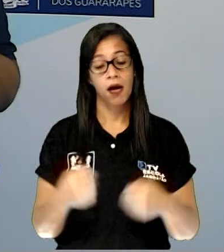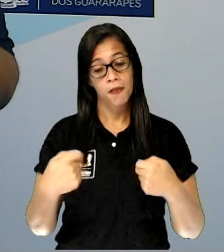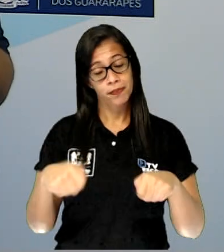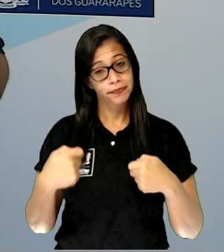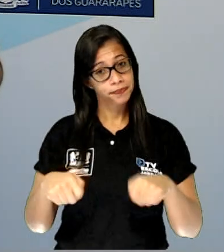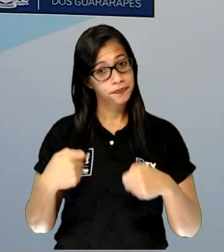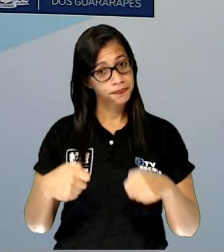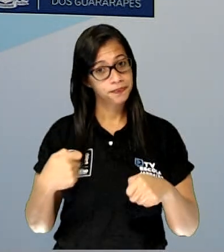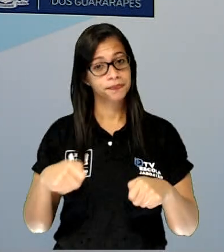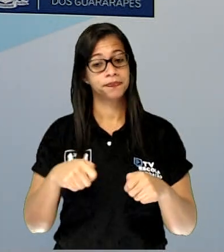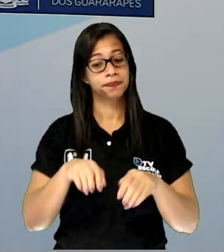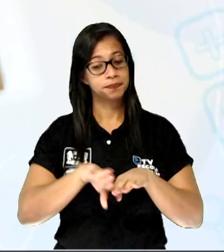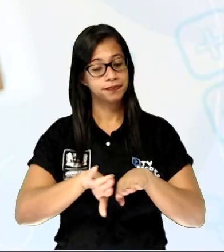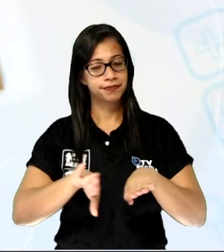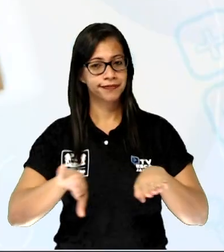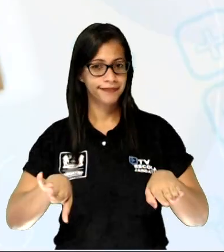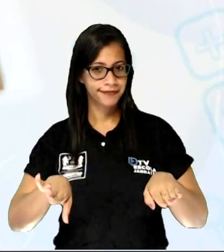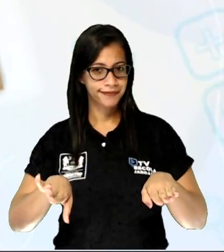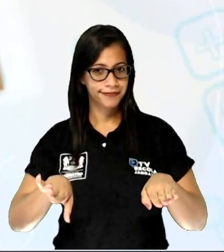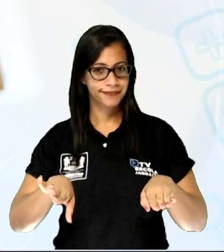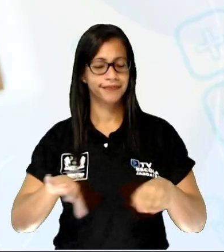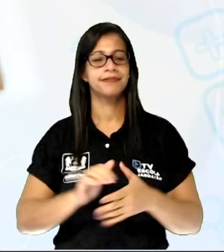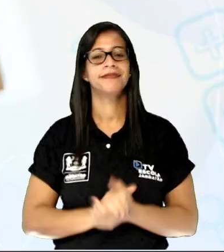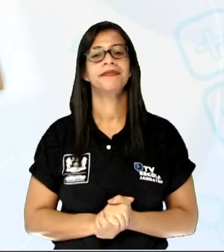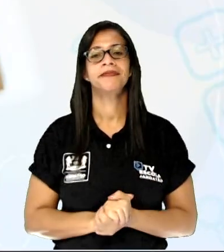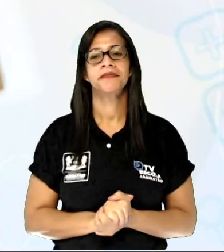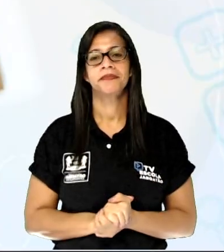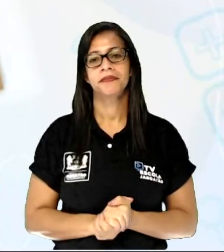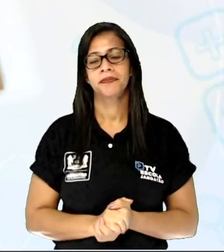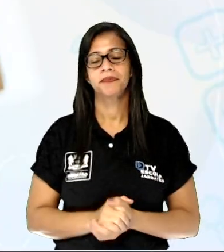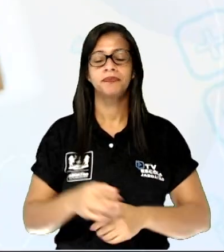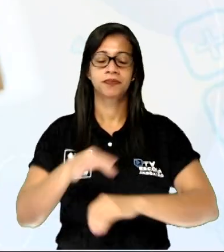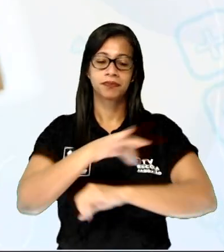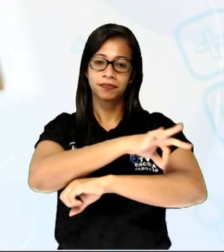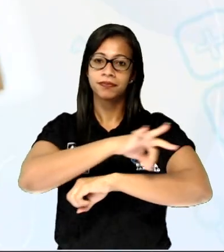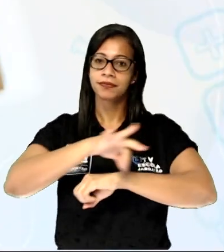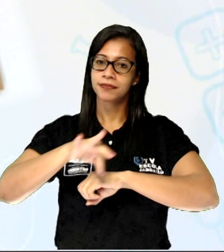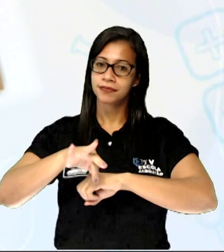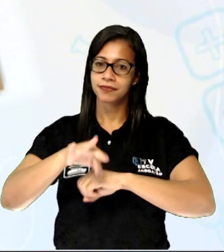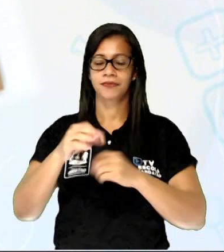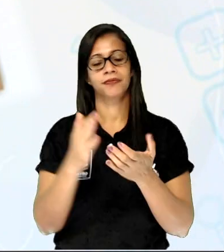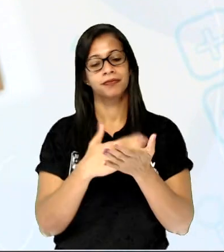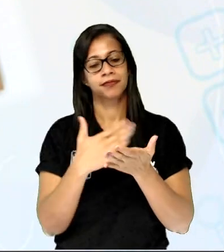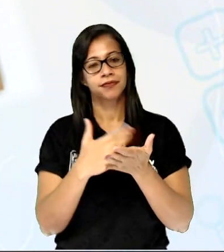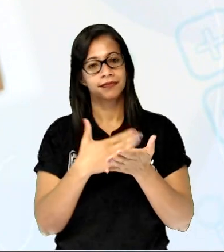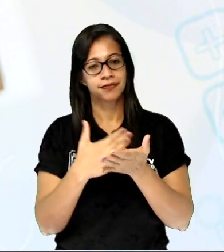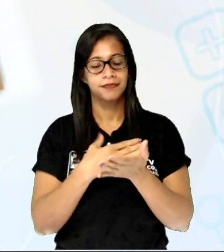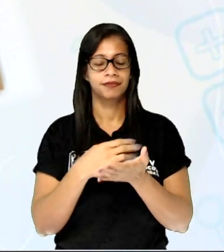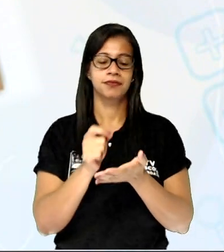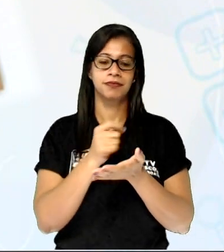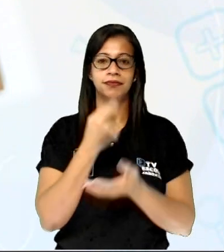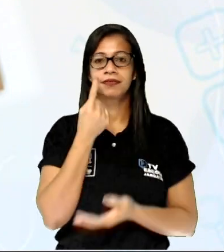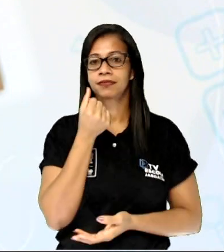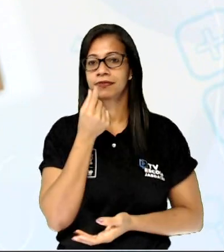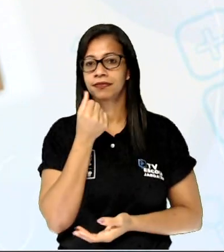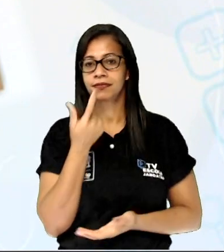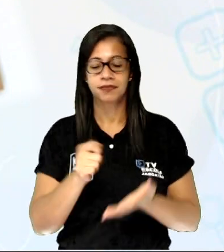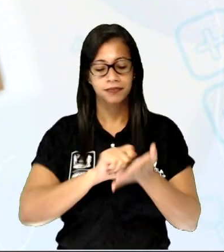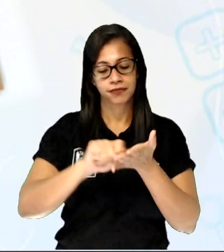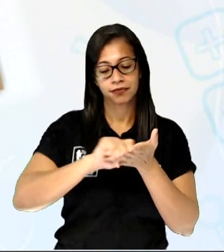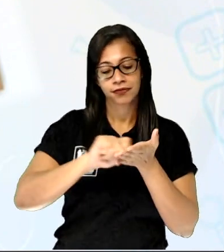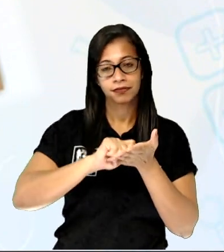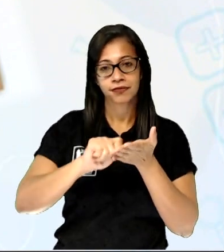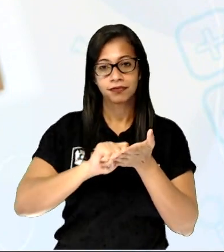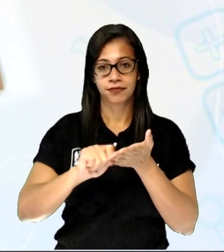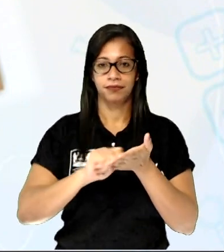precisar separar alguns materiais. Régua, caderno, lápis grafite, borracha e